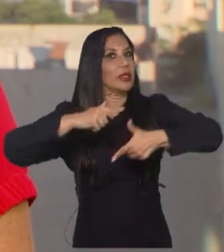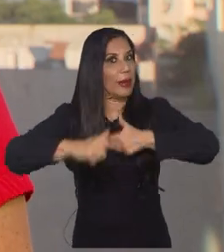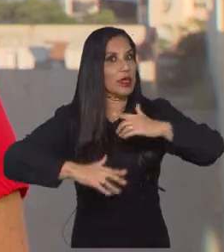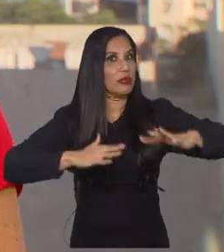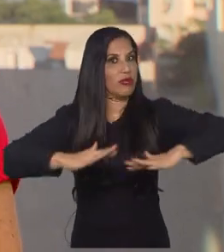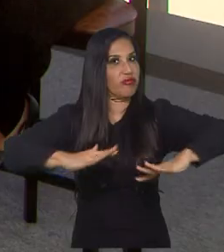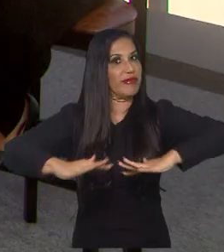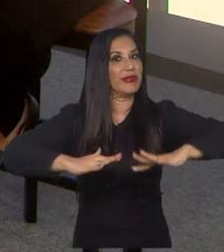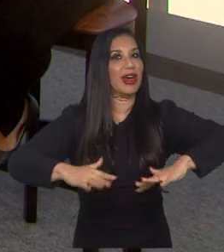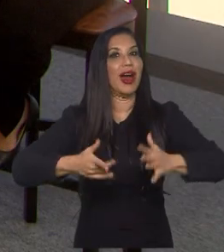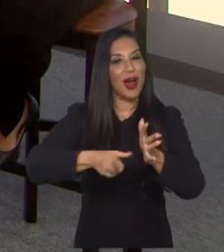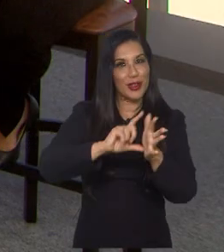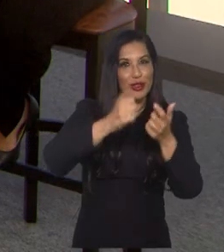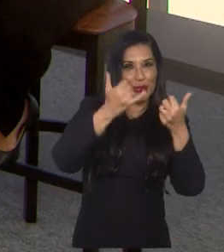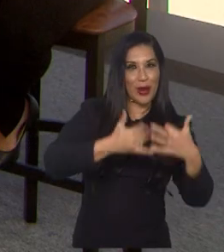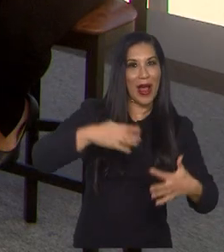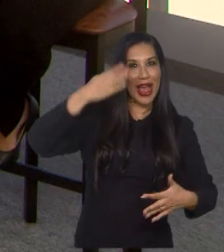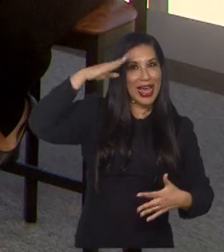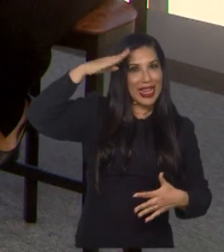anteriormente da Irlanda,